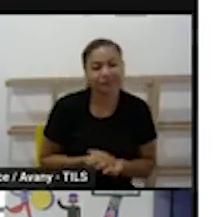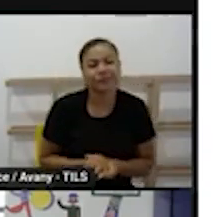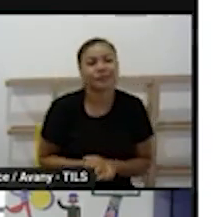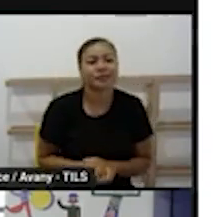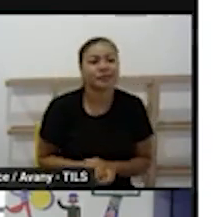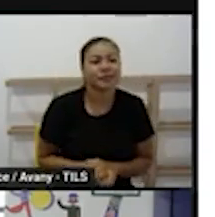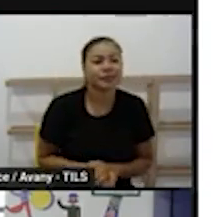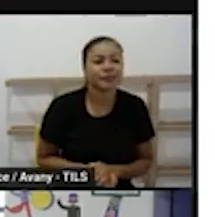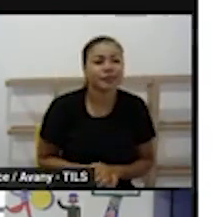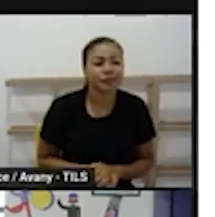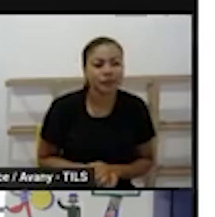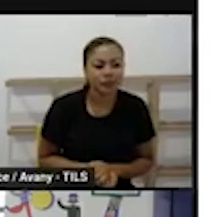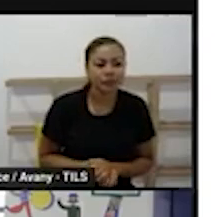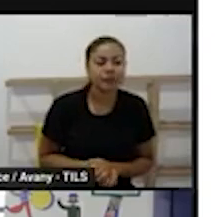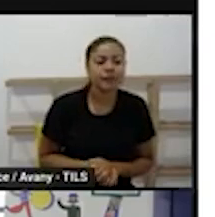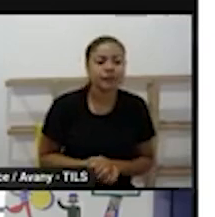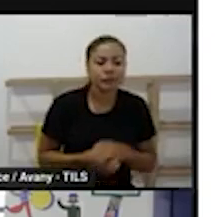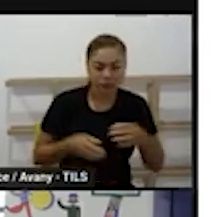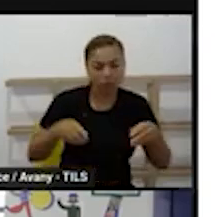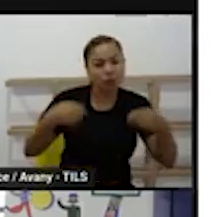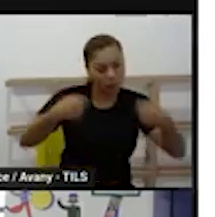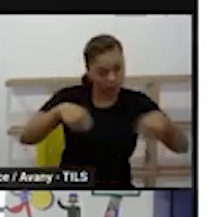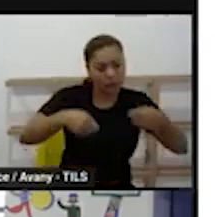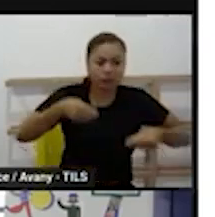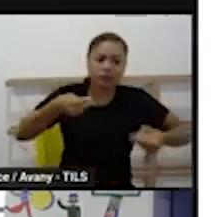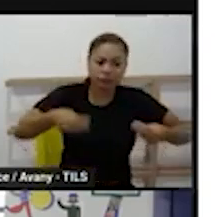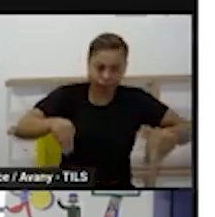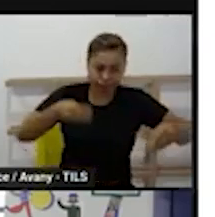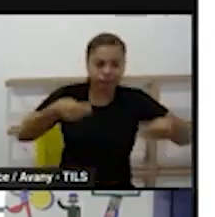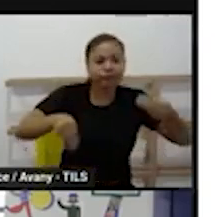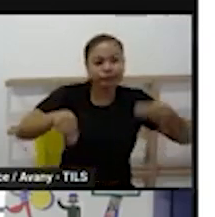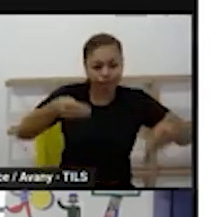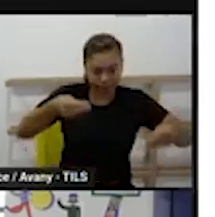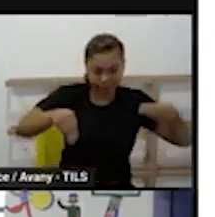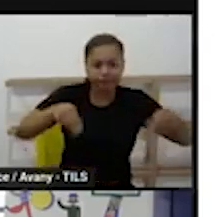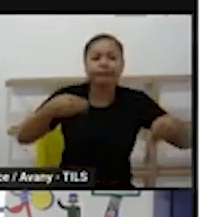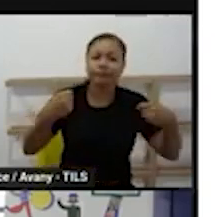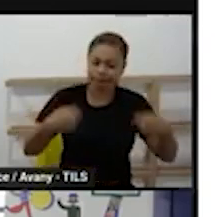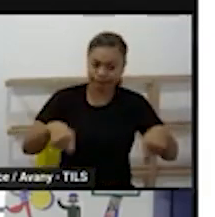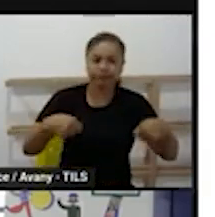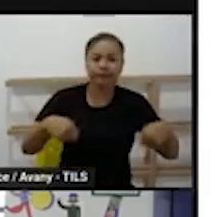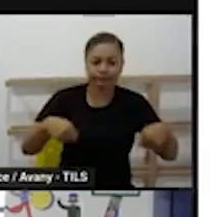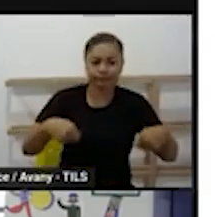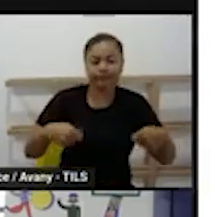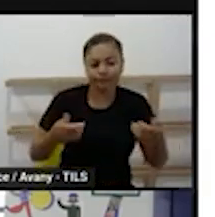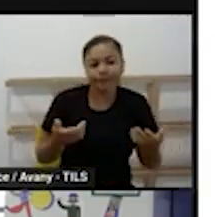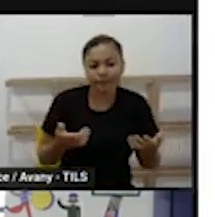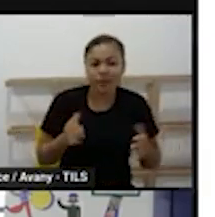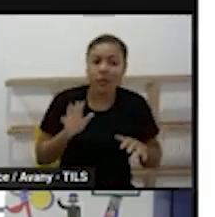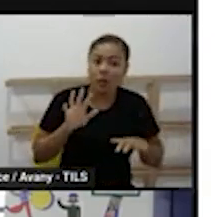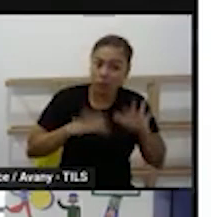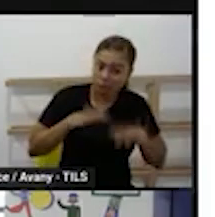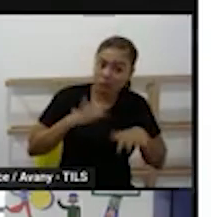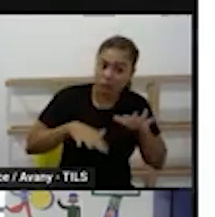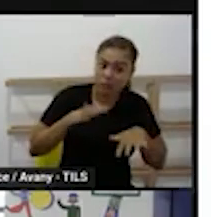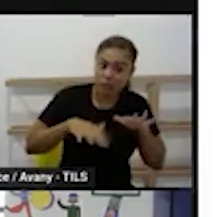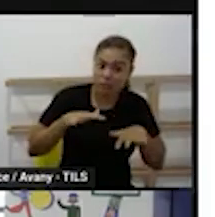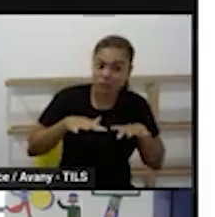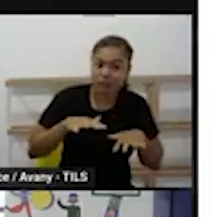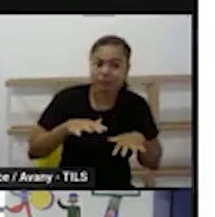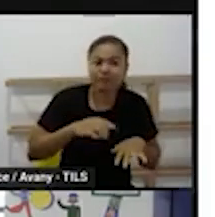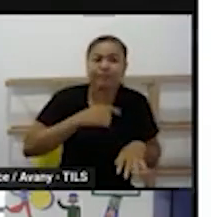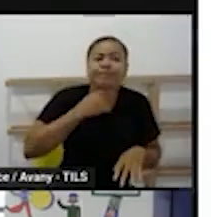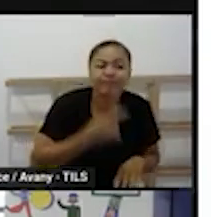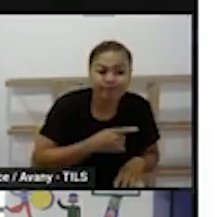e também essa flexibilidade que a gente sabe que o planejamento precisa ter porque nem sempre a gente consegue cumprir